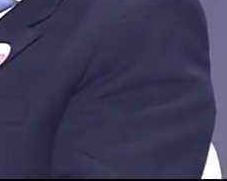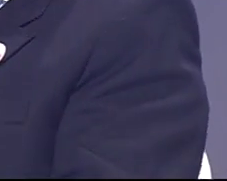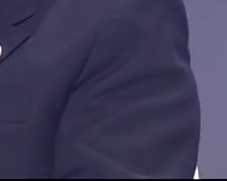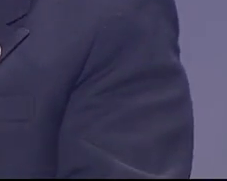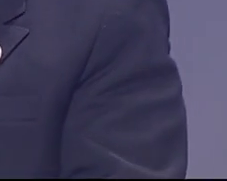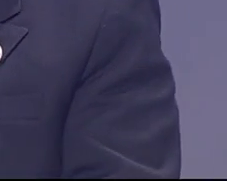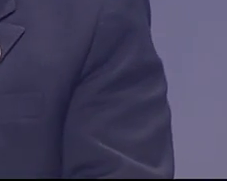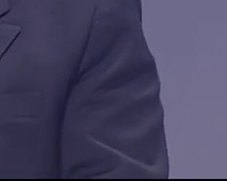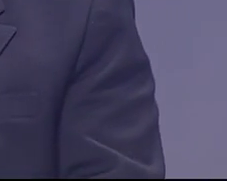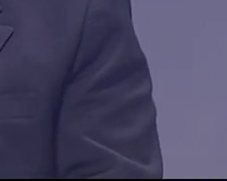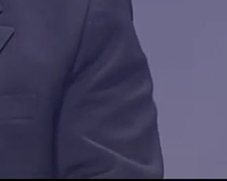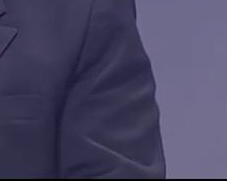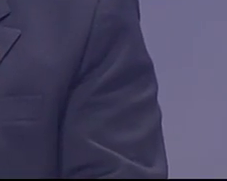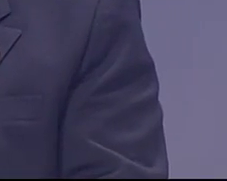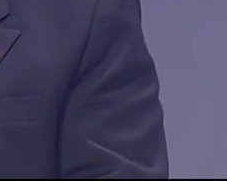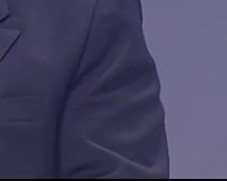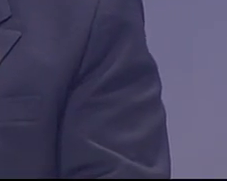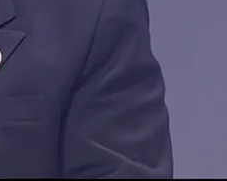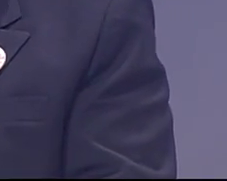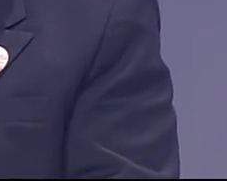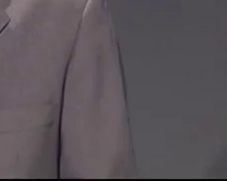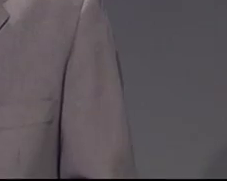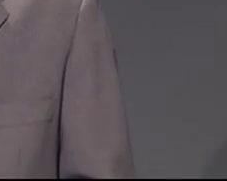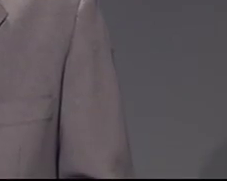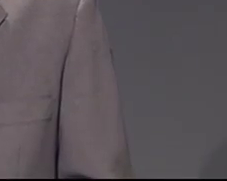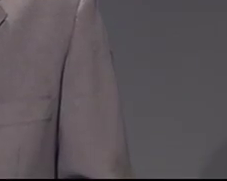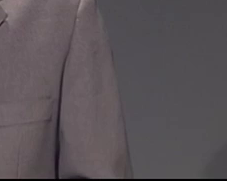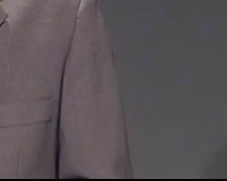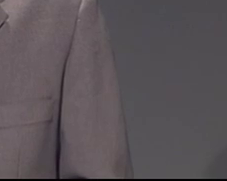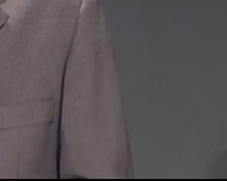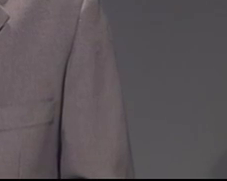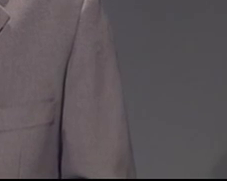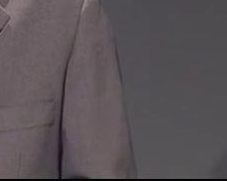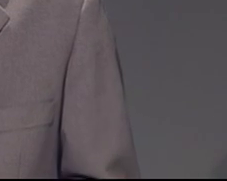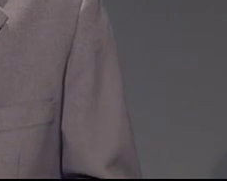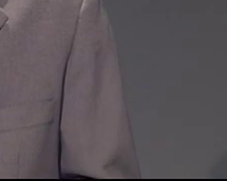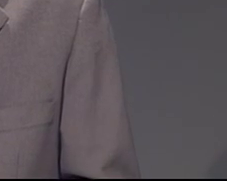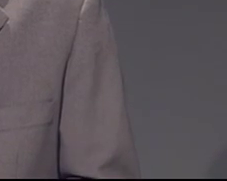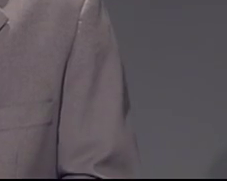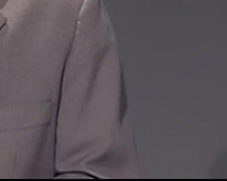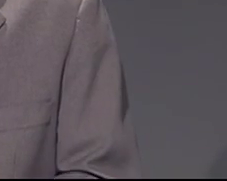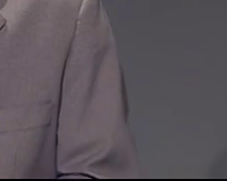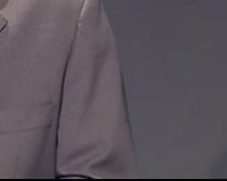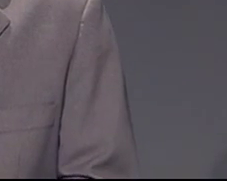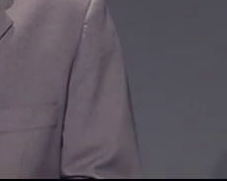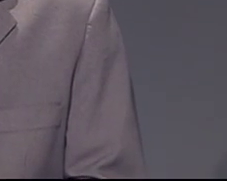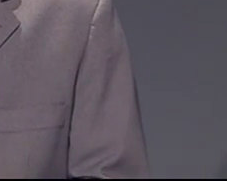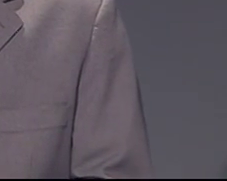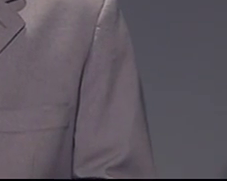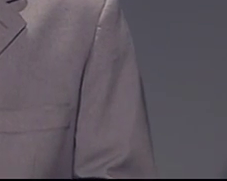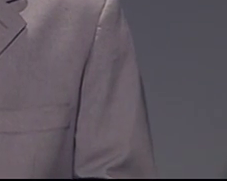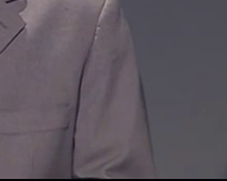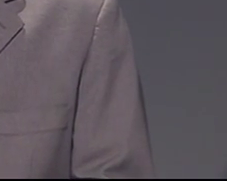Eu vou escolher o Flávio Gomes. Candidato, então o senhor tem um minuto para a sua pergunta.